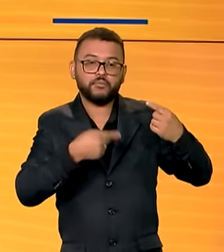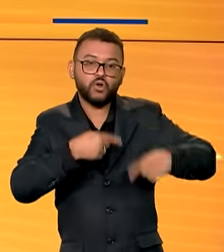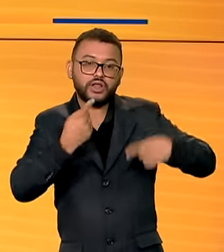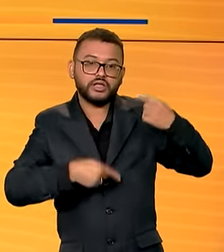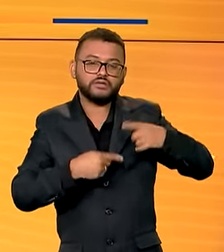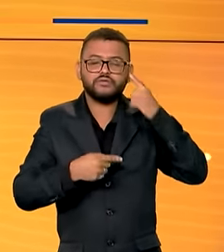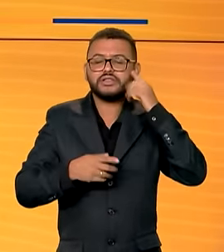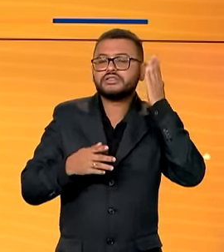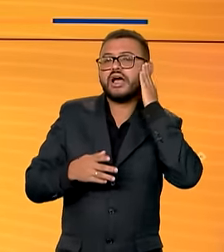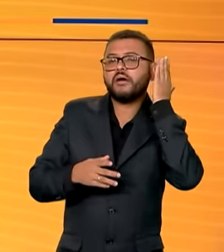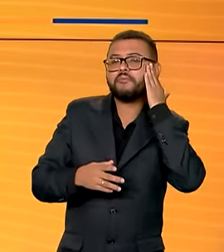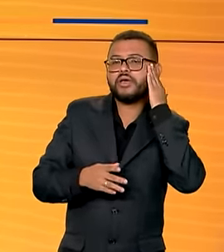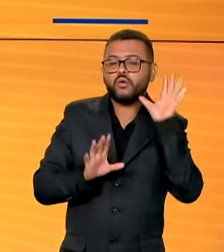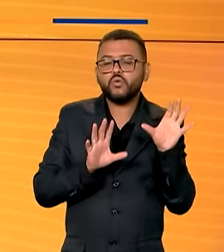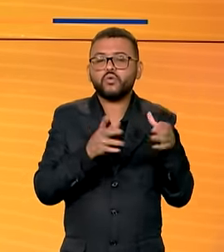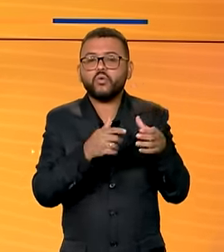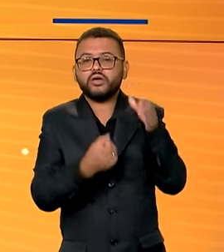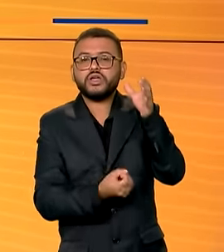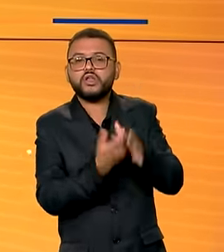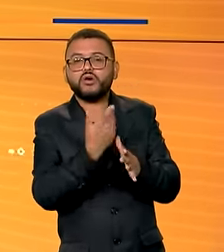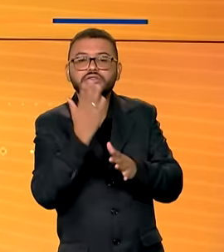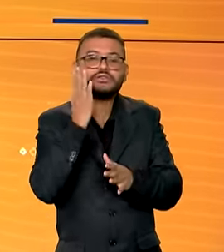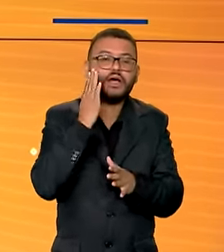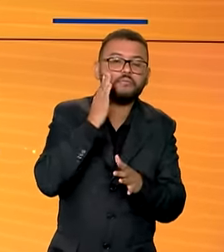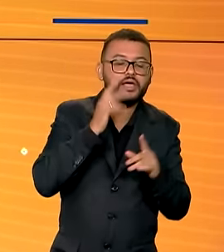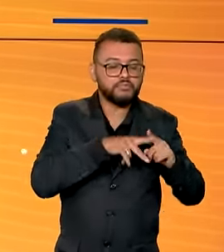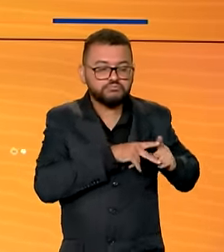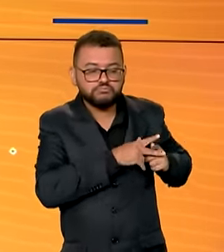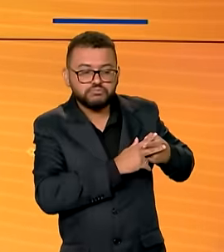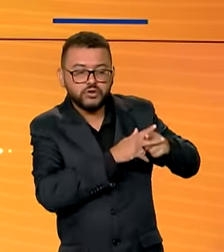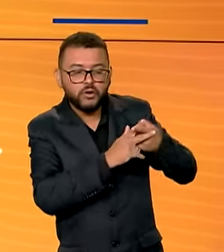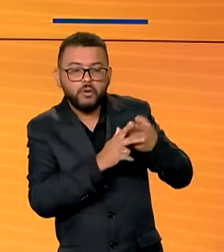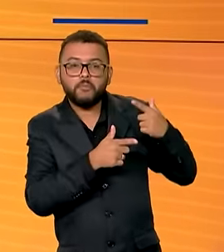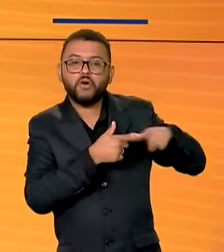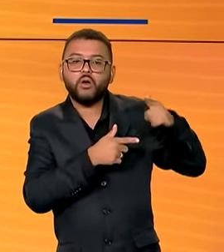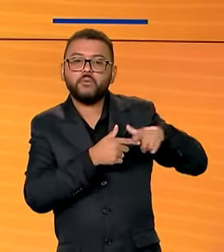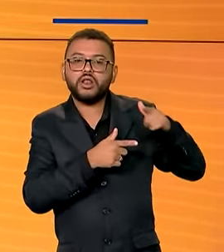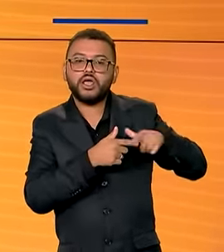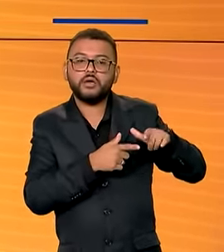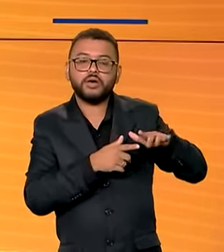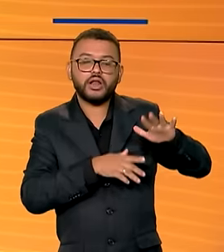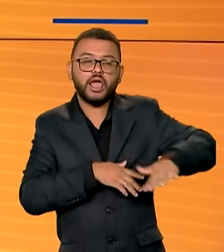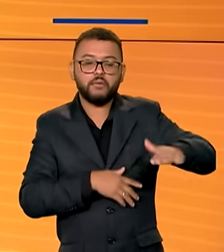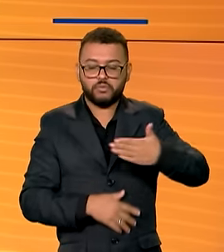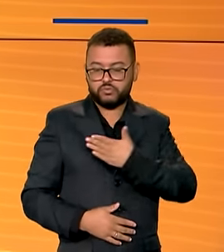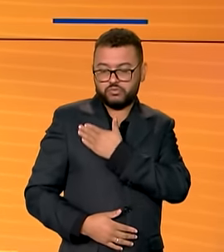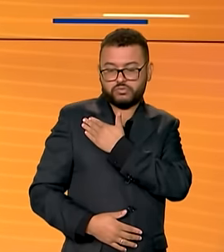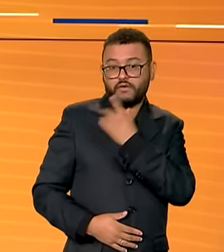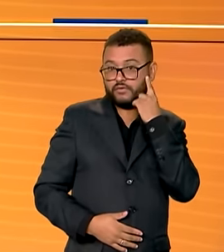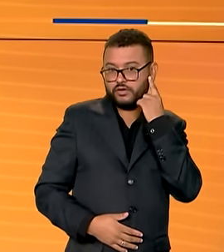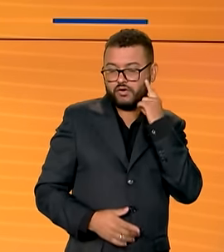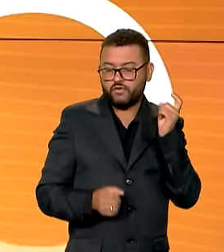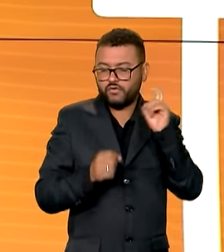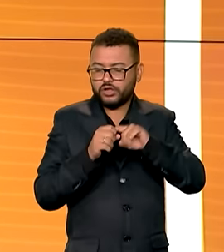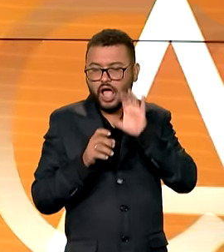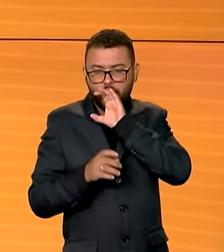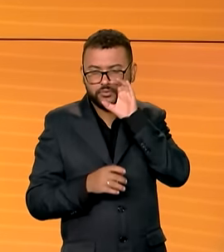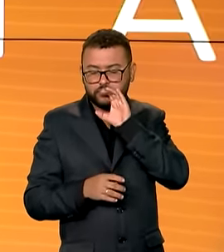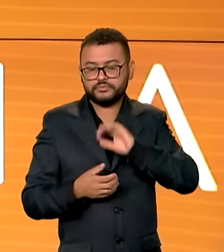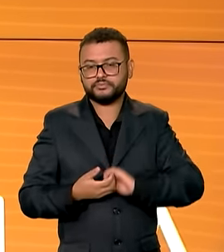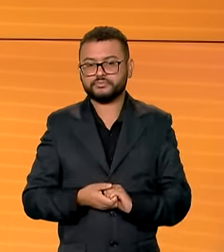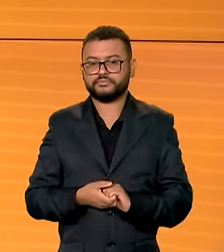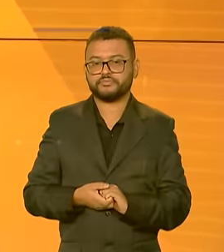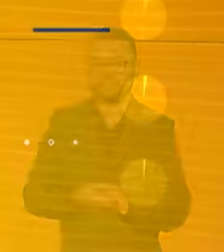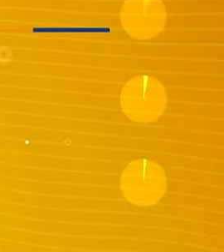Entenda o papel desse grupo criado para reparar danos causados pelo período da ditadura. A gente volta já já.